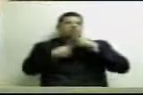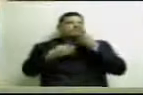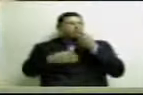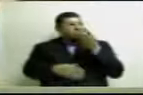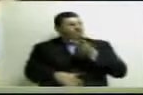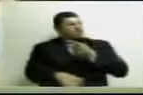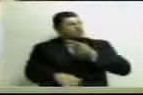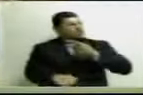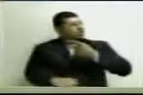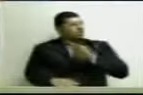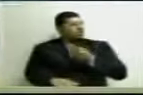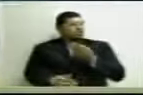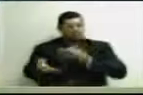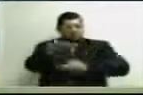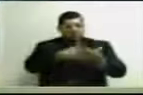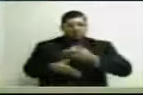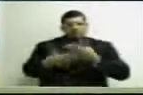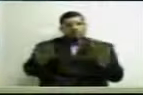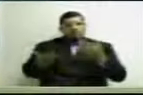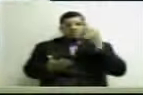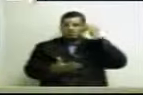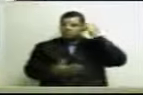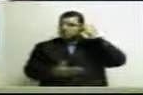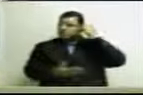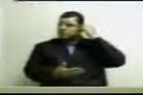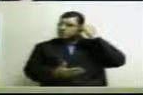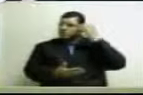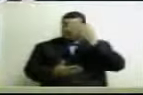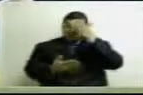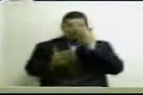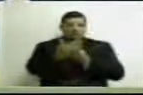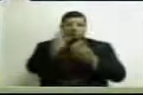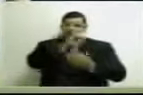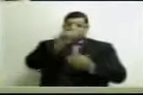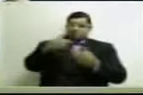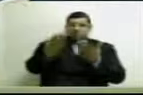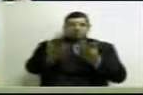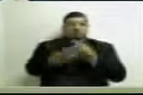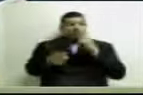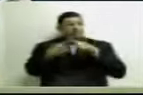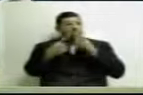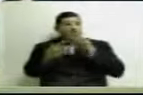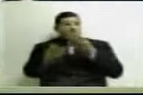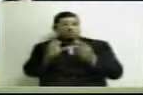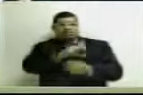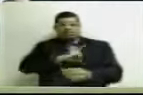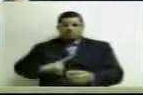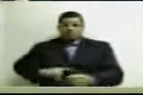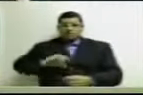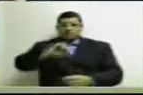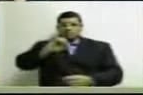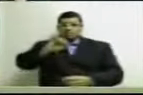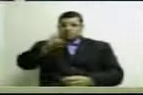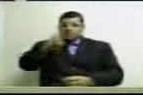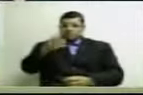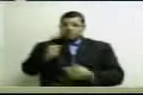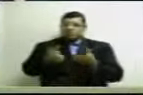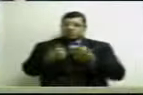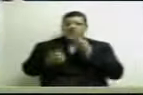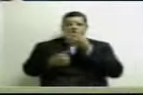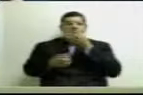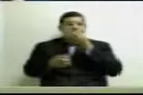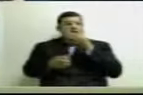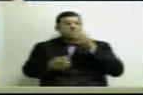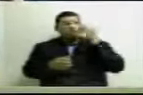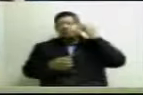providências em relação a isso? Eu acredito que não. Portanto, deputado Adjuto, eu quero fazer aqui uma